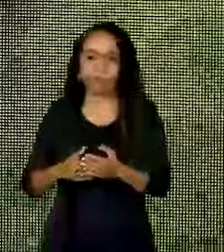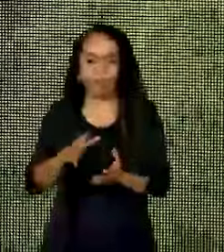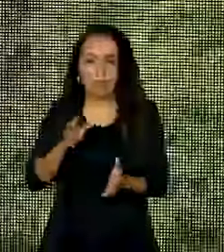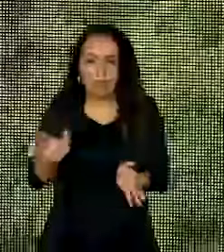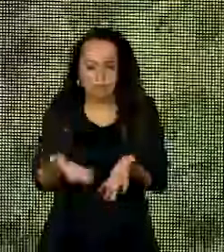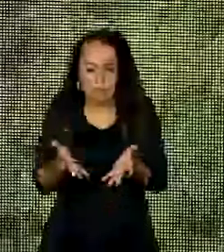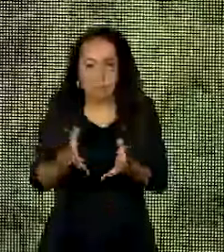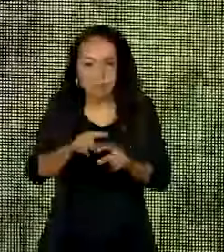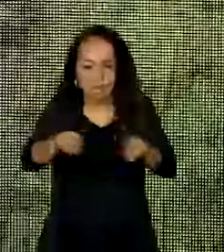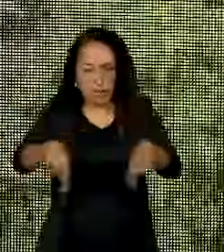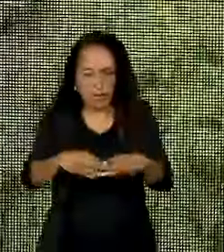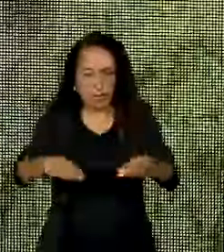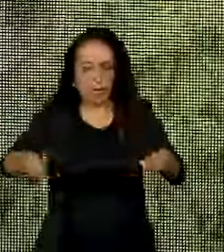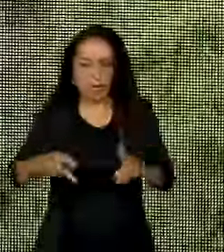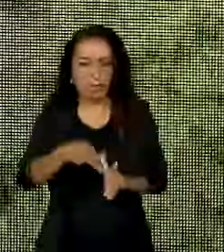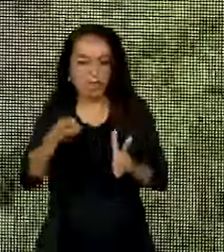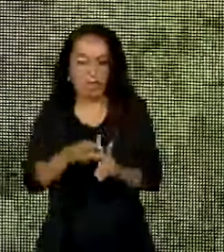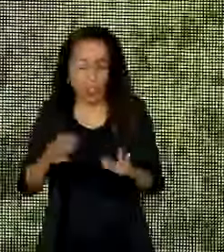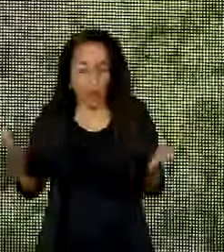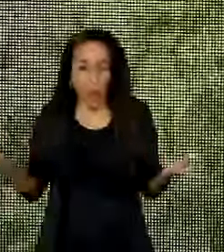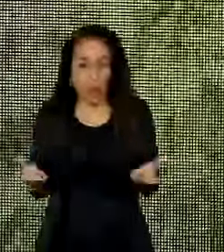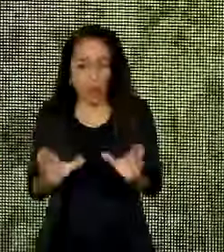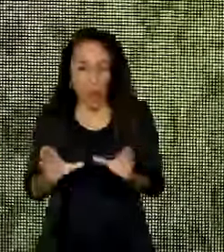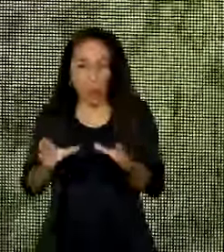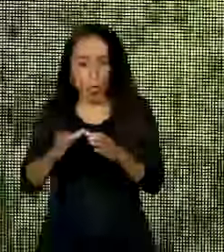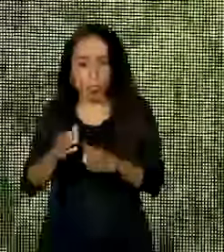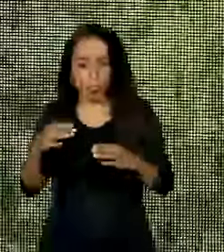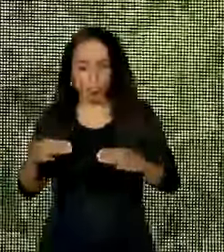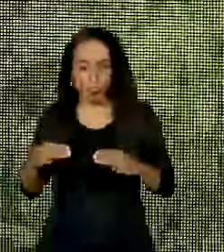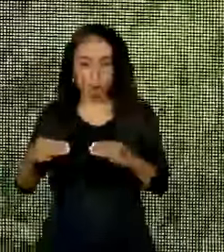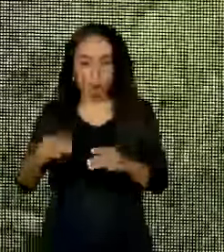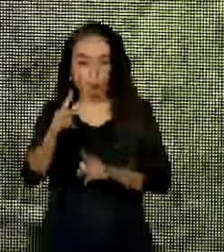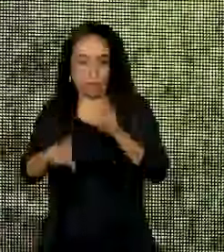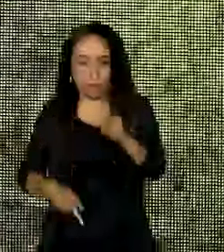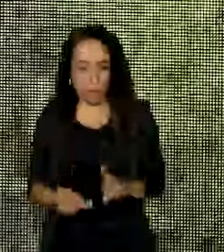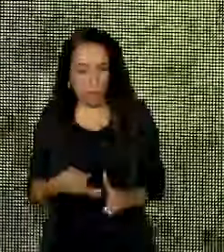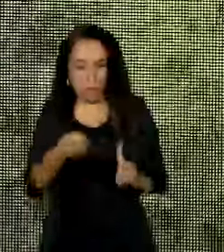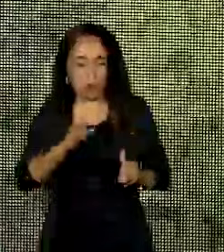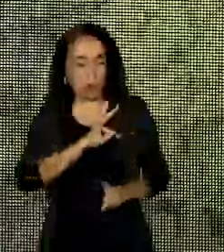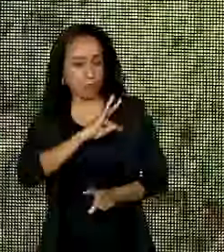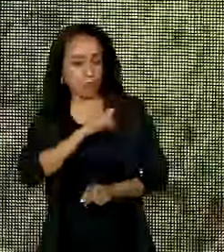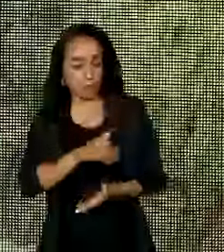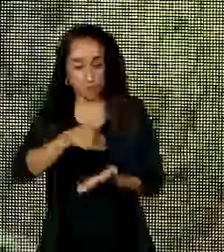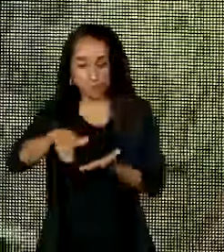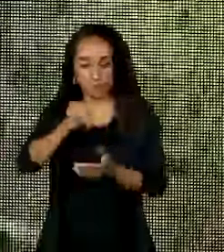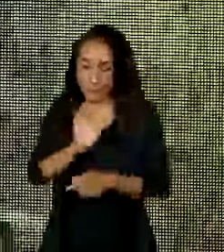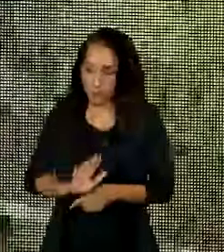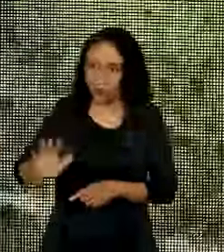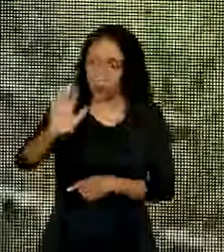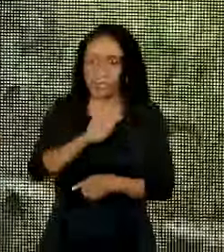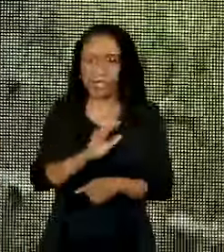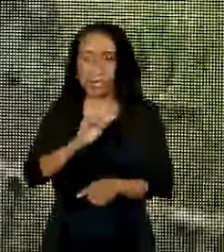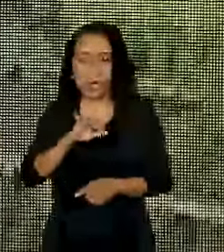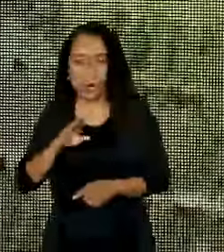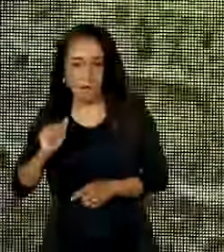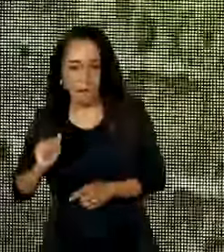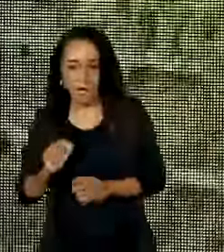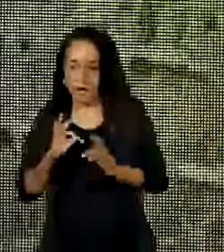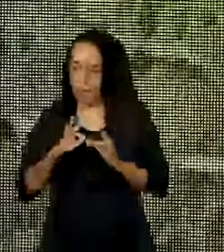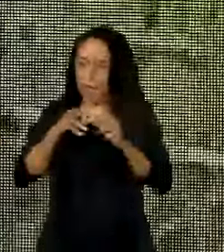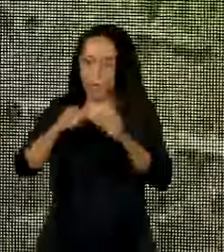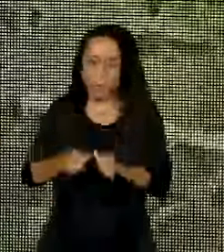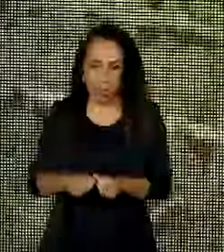terra indígena, e hoje as equipes do Ministério dos Povos Indígenas, da FUNAI, da Secretaria-Geral, do IBAMA, do INCRA, toda